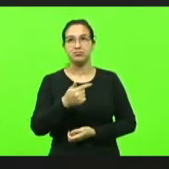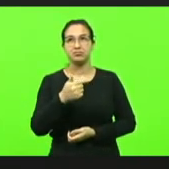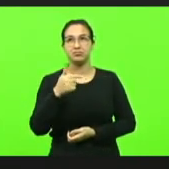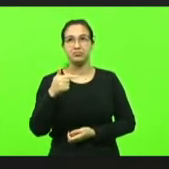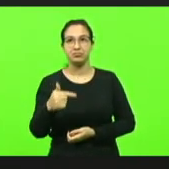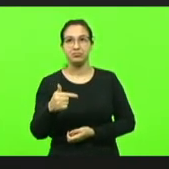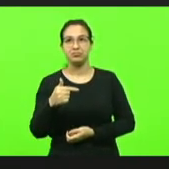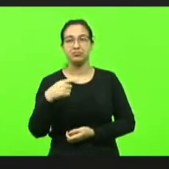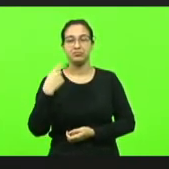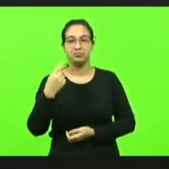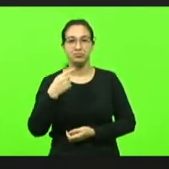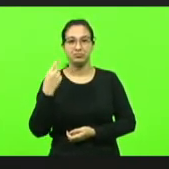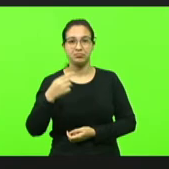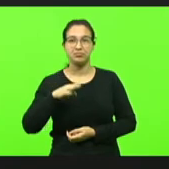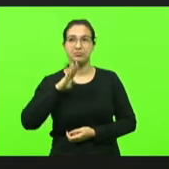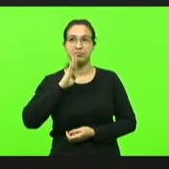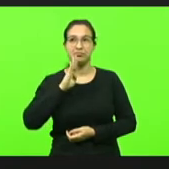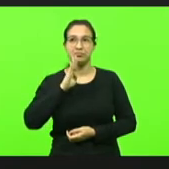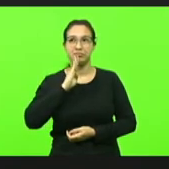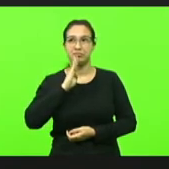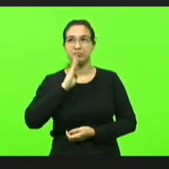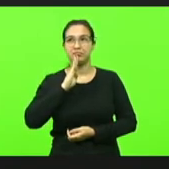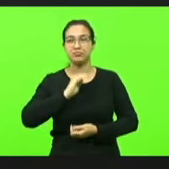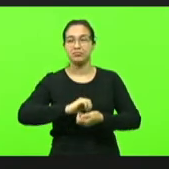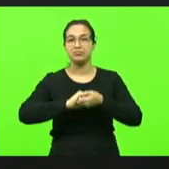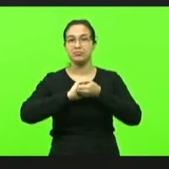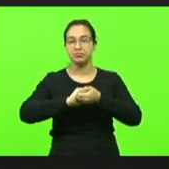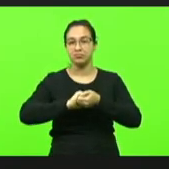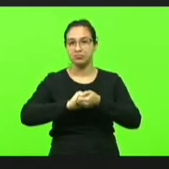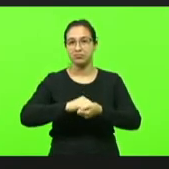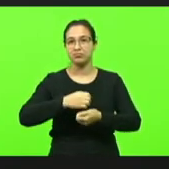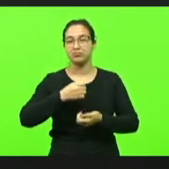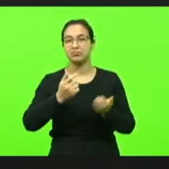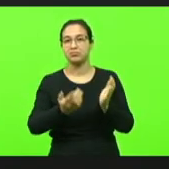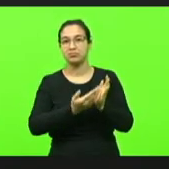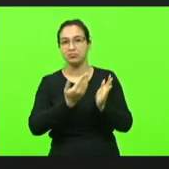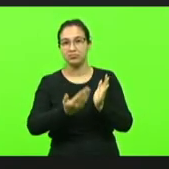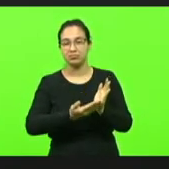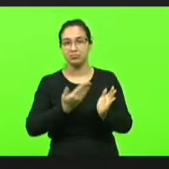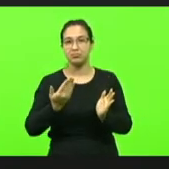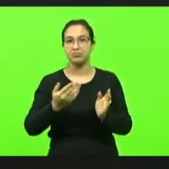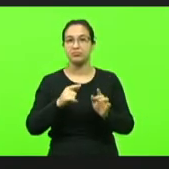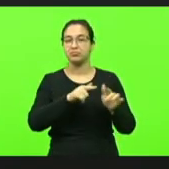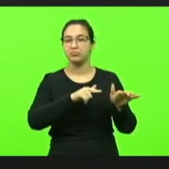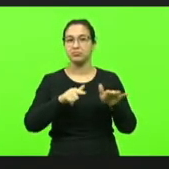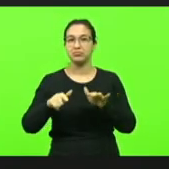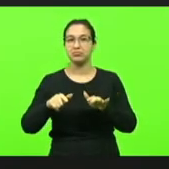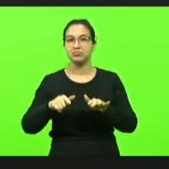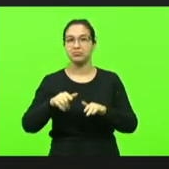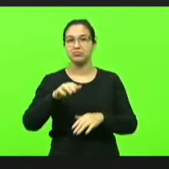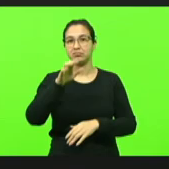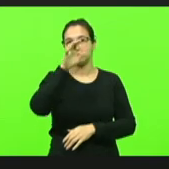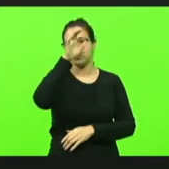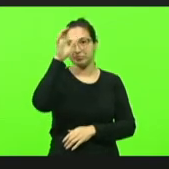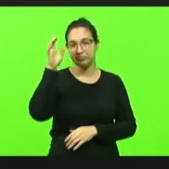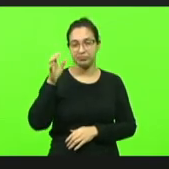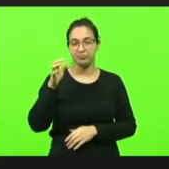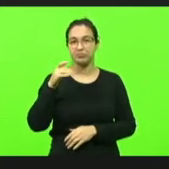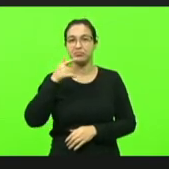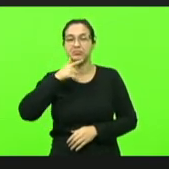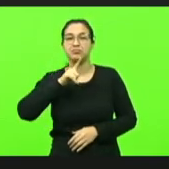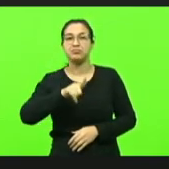deputado Nilson Berlanda cumprimentando o jornal A Semana de Curitibanos pelas conquistas obtidas em recente